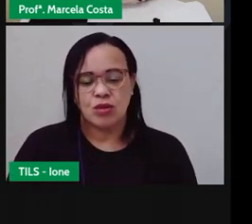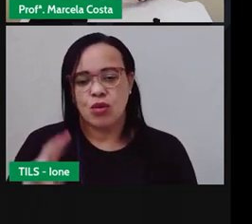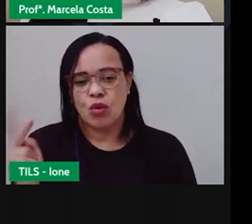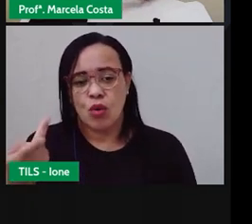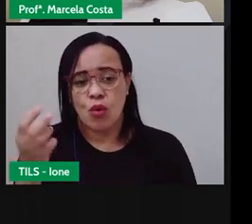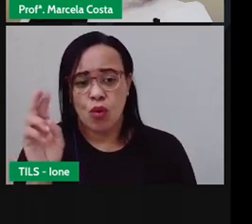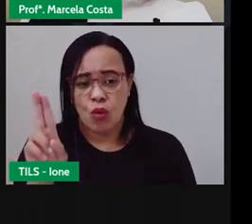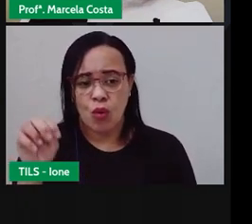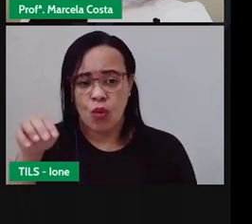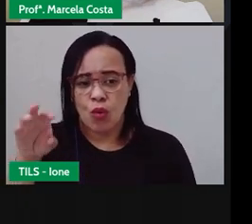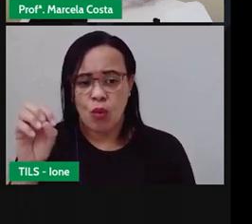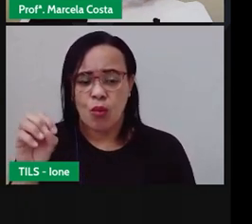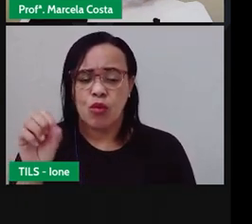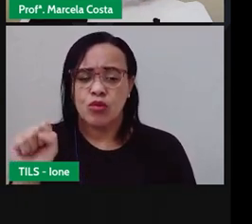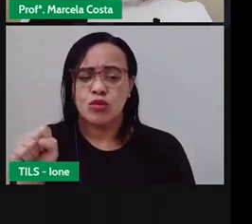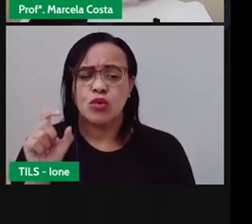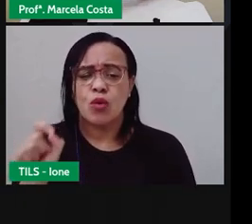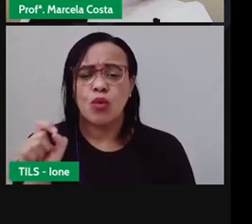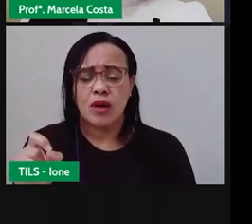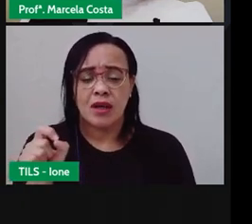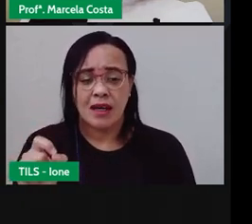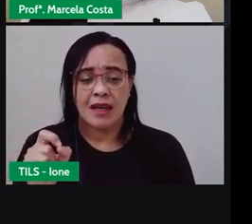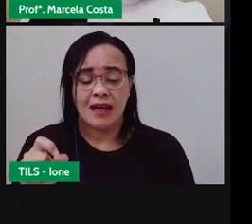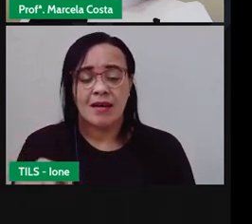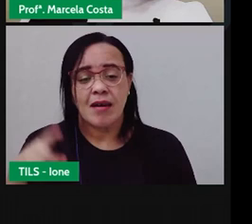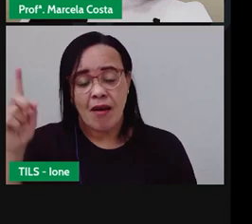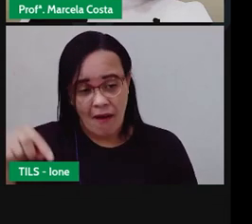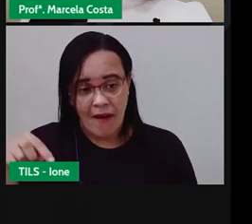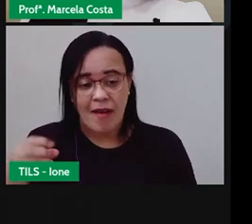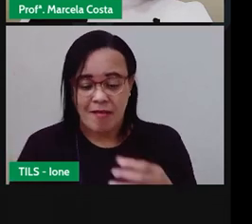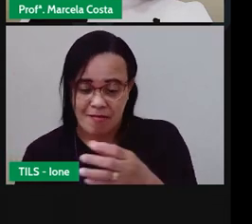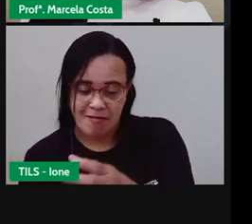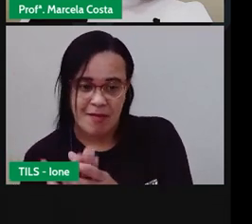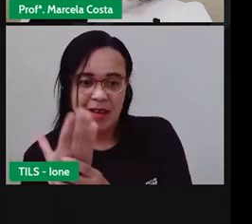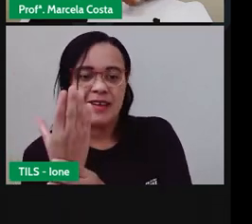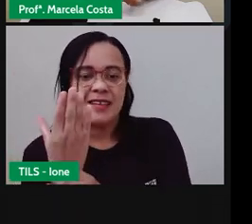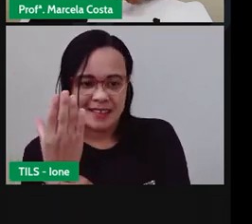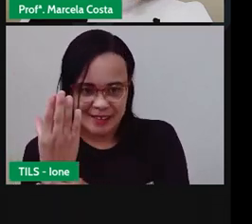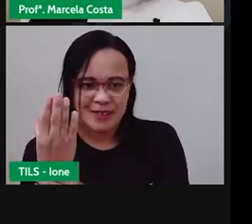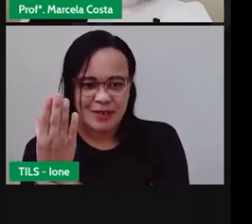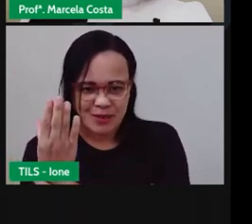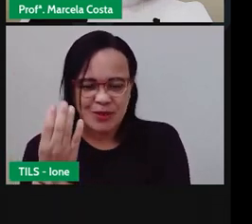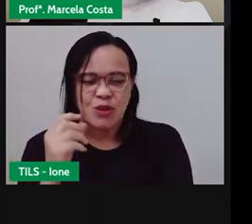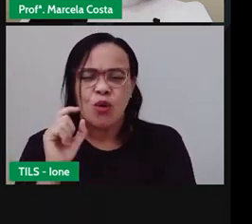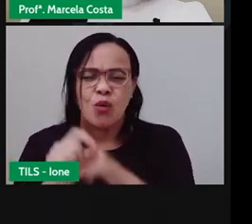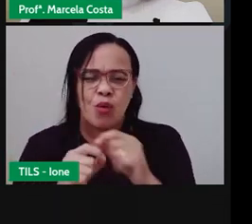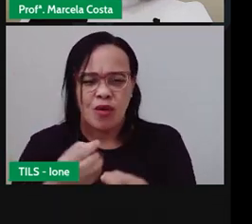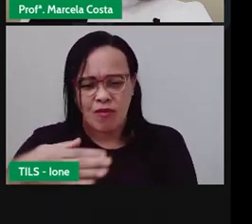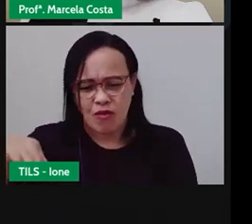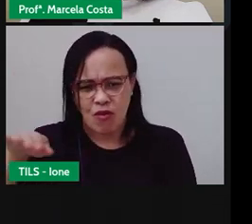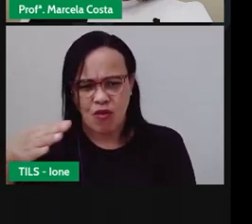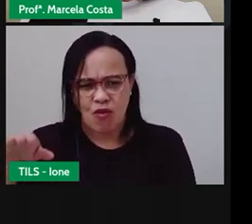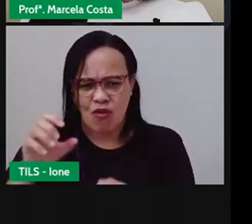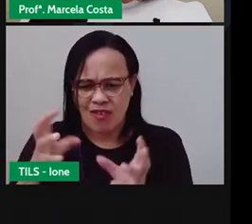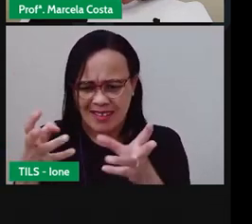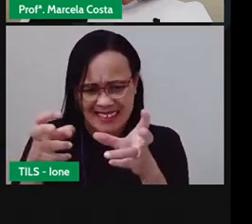que vai ser o composto que foi produzido por folhas secas e